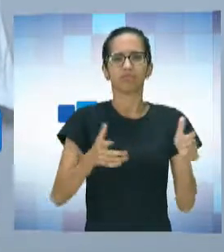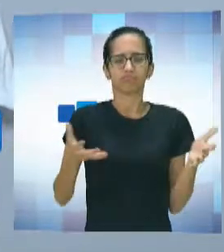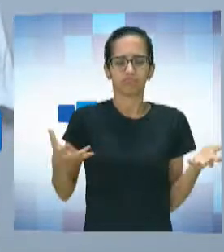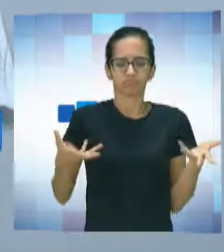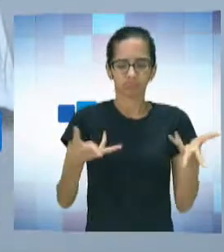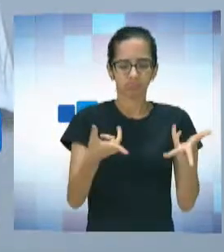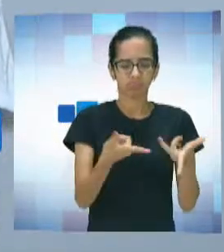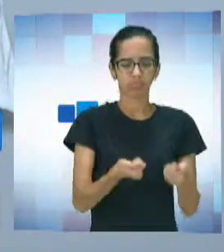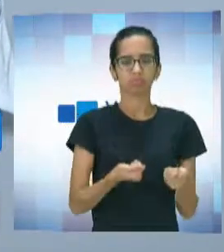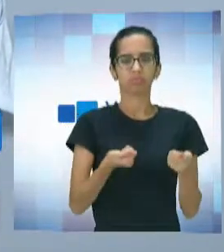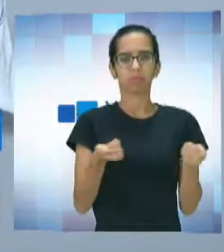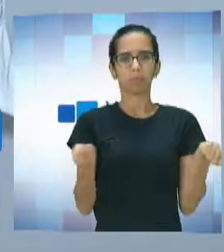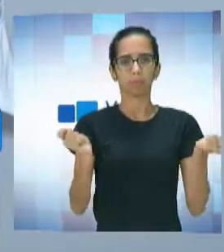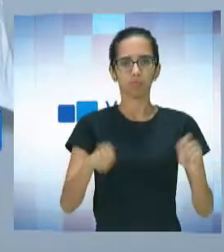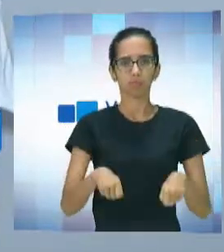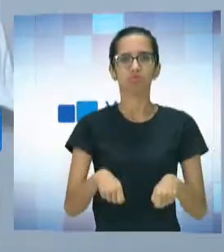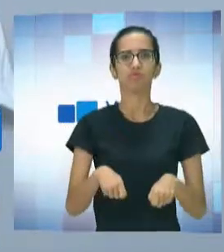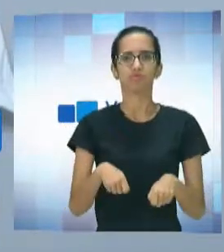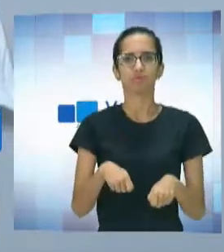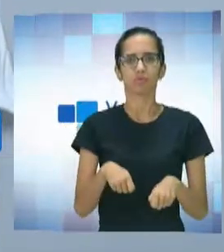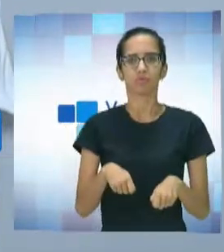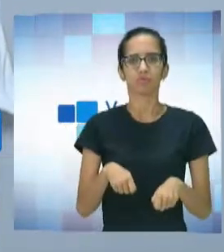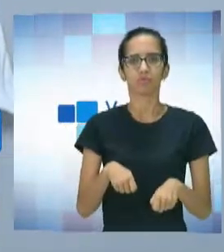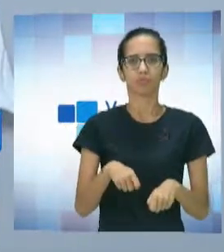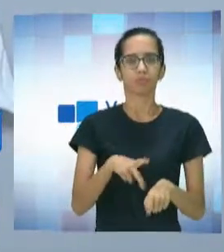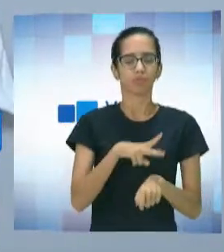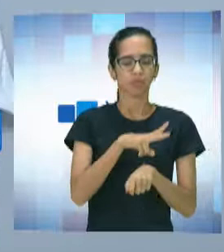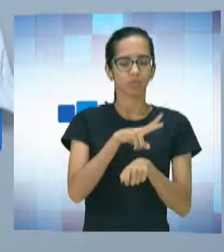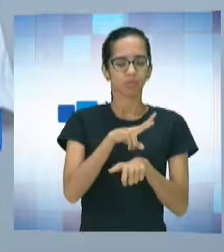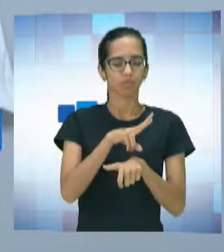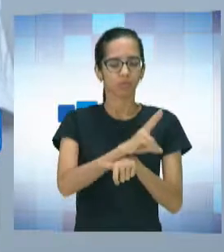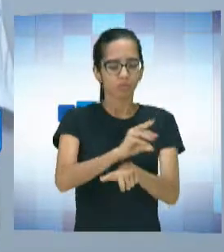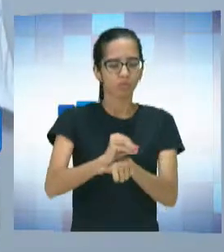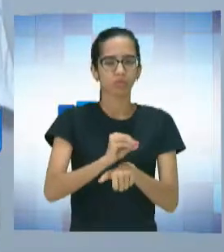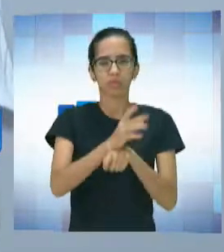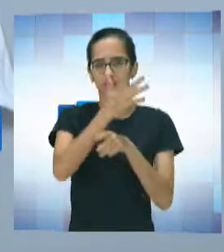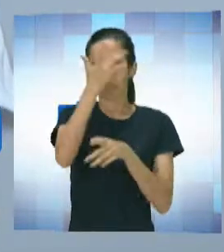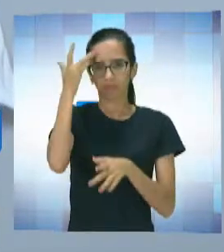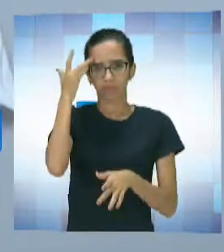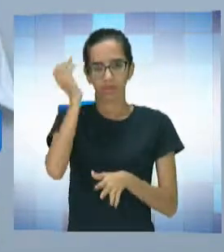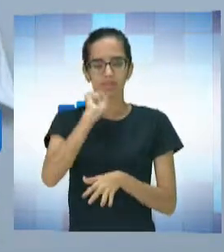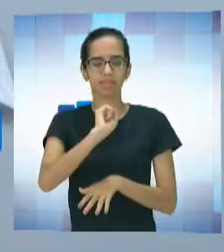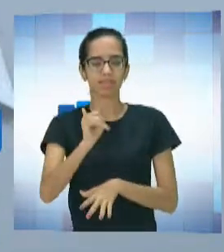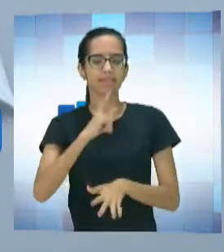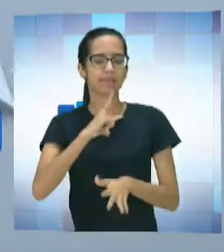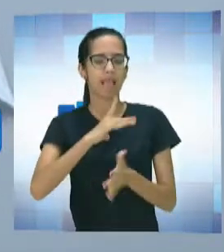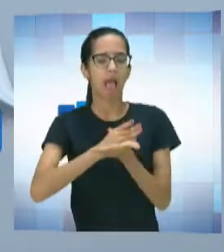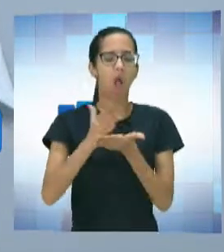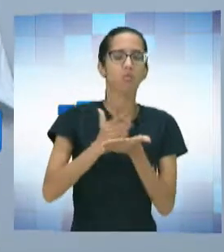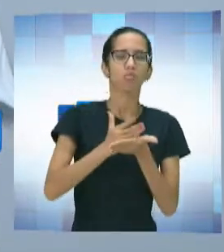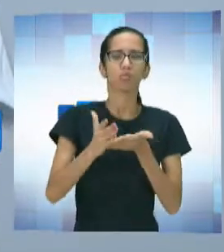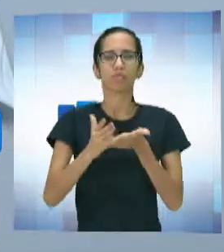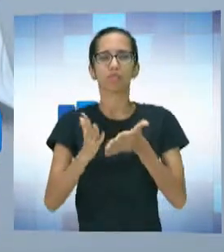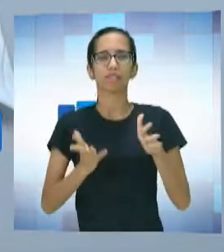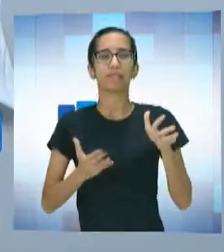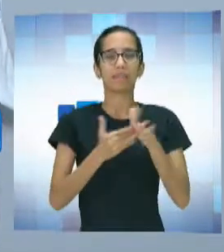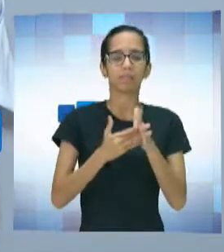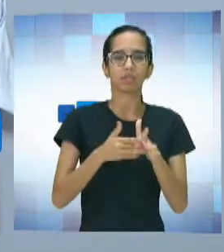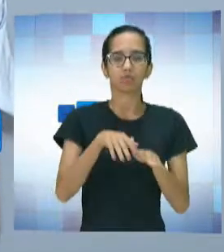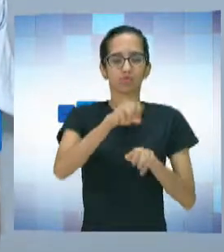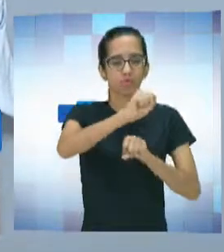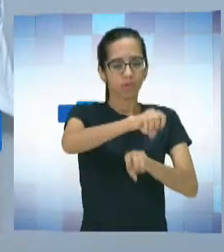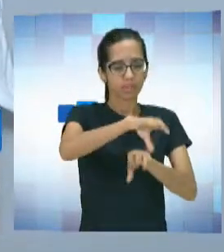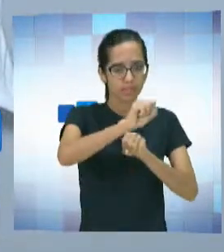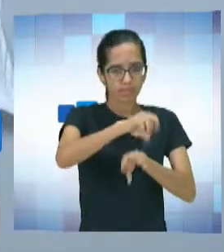atender essas pessoas com algumas limitações. O ensino